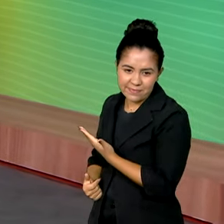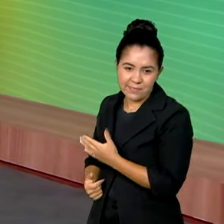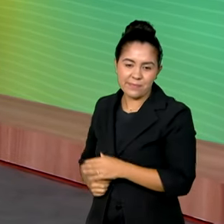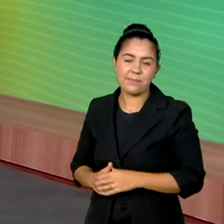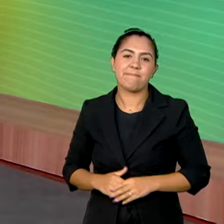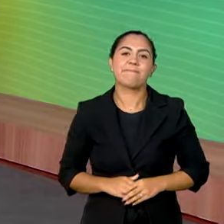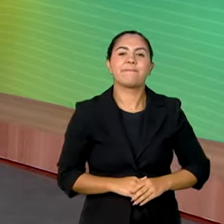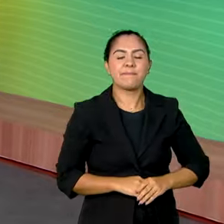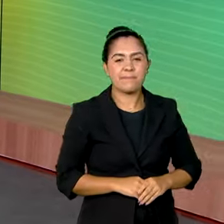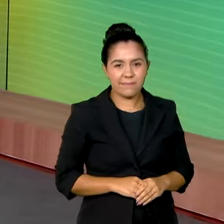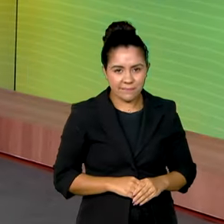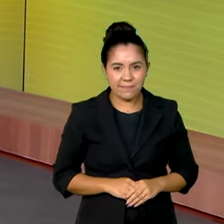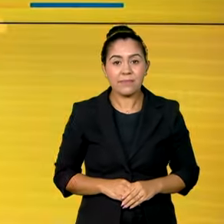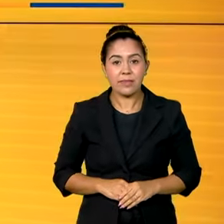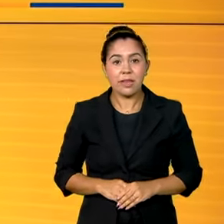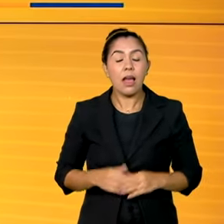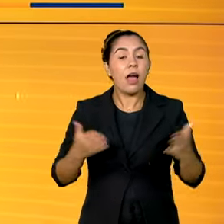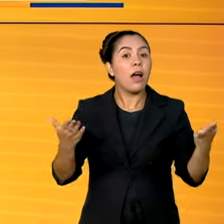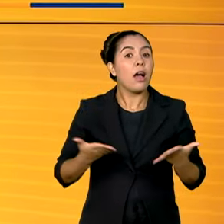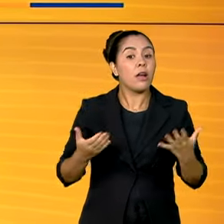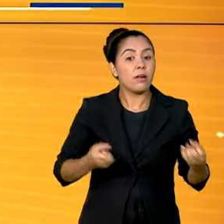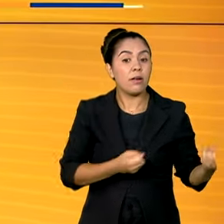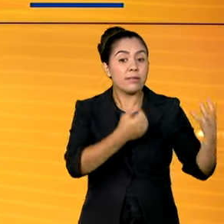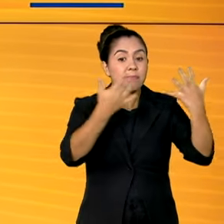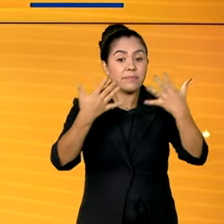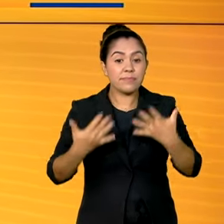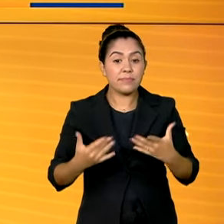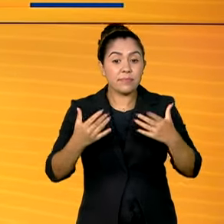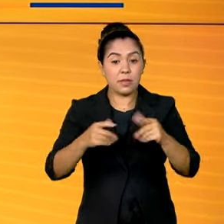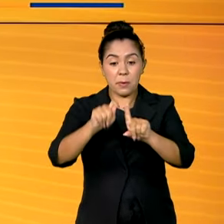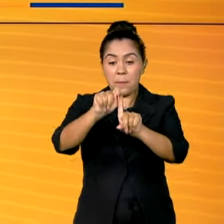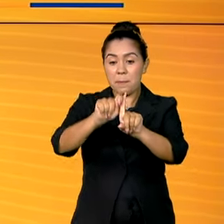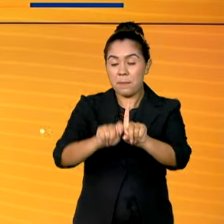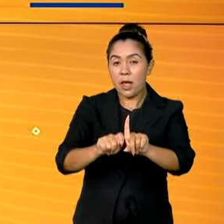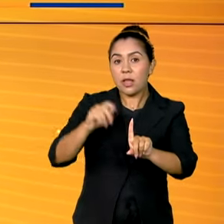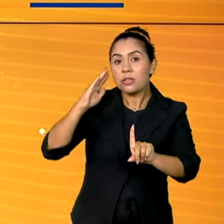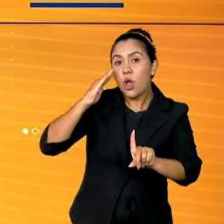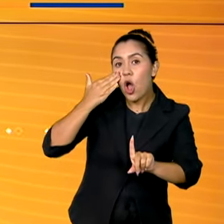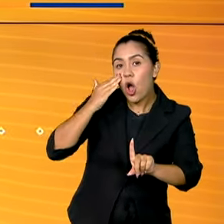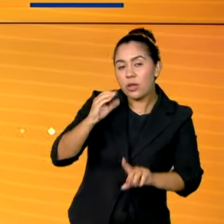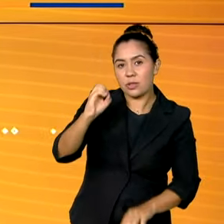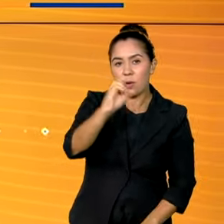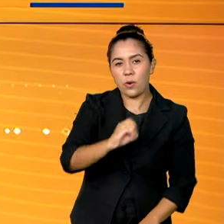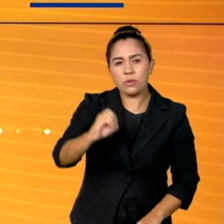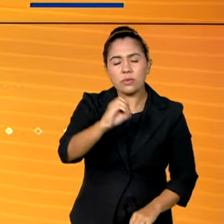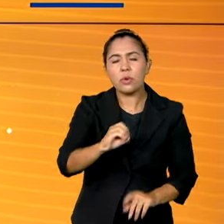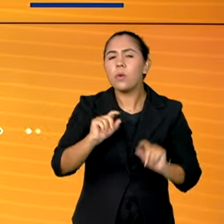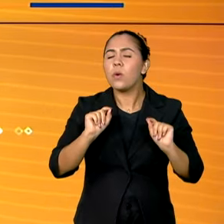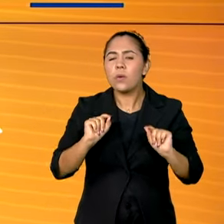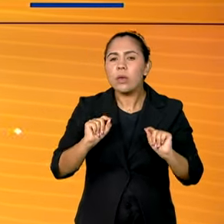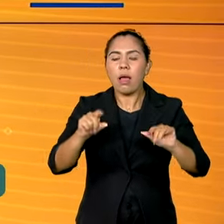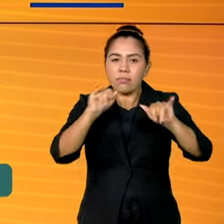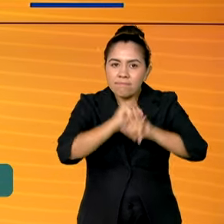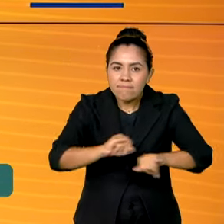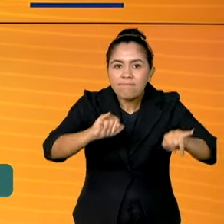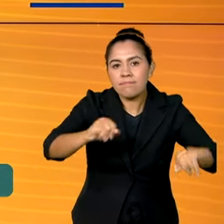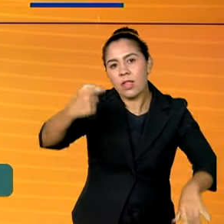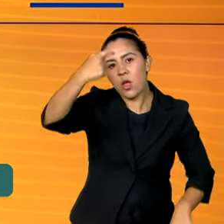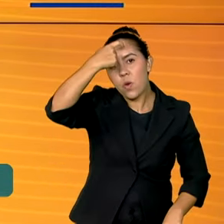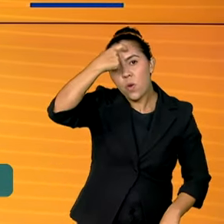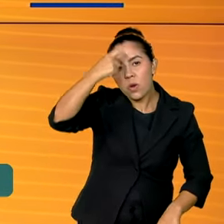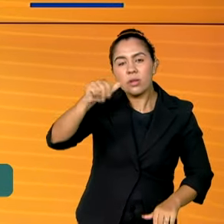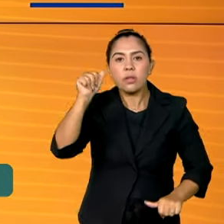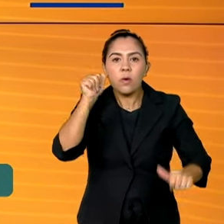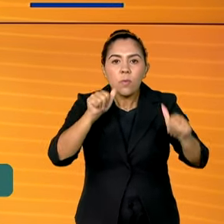Comunica.br. Estamos no outubro rosa, mês dedicado à conscientização e ao cuidado das mulheres em